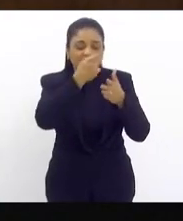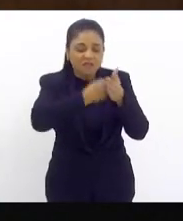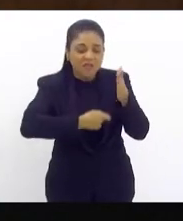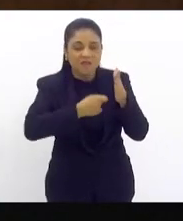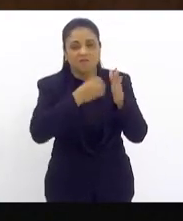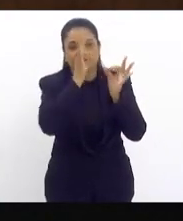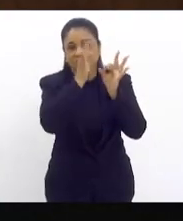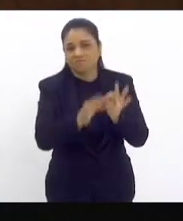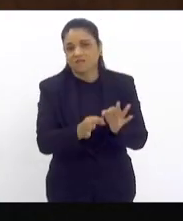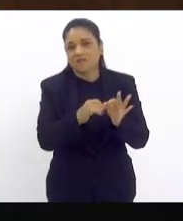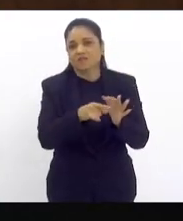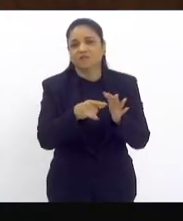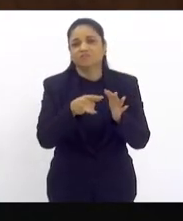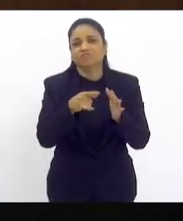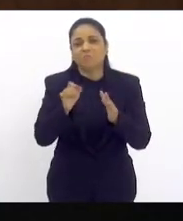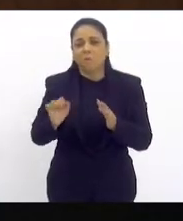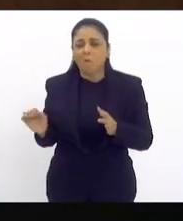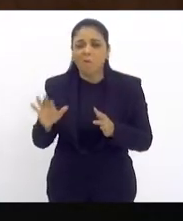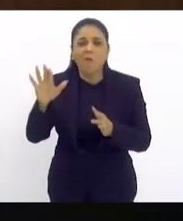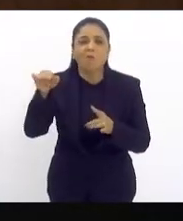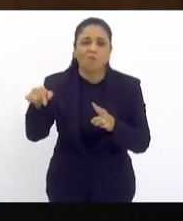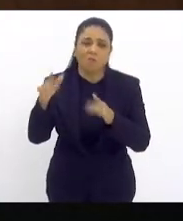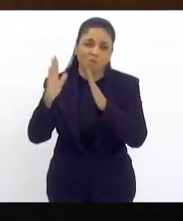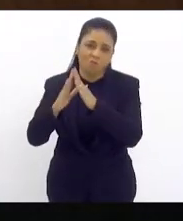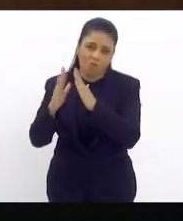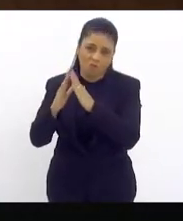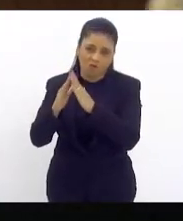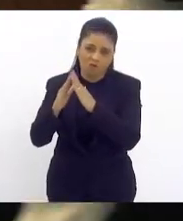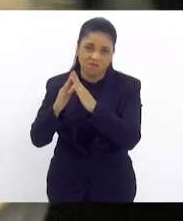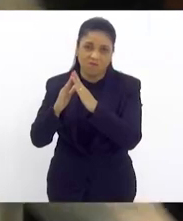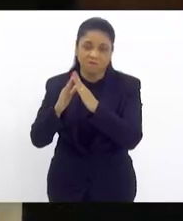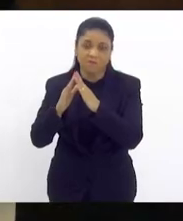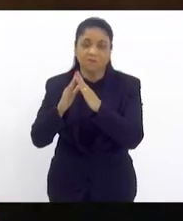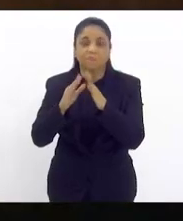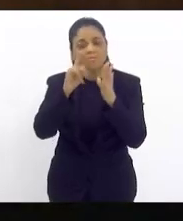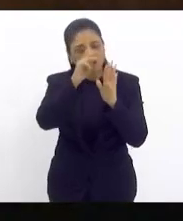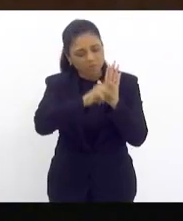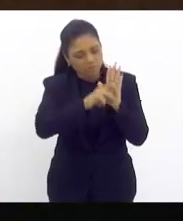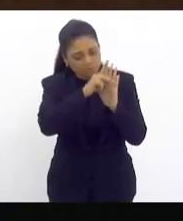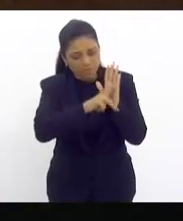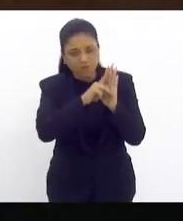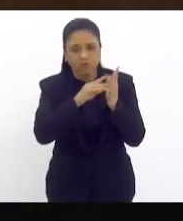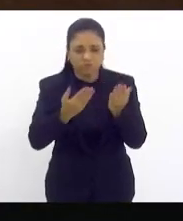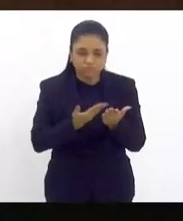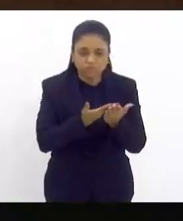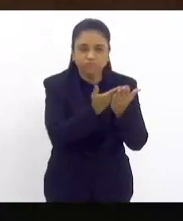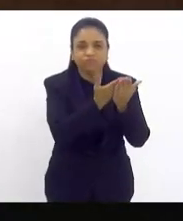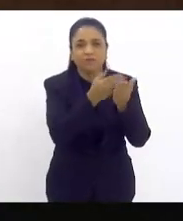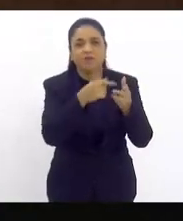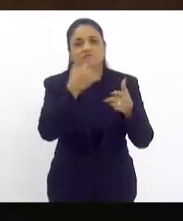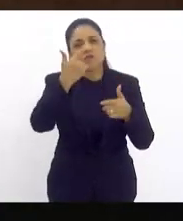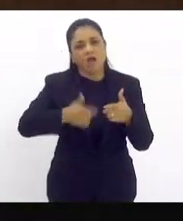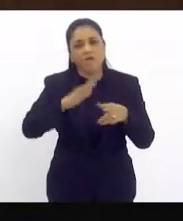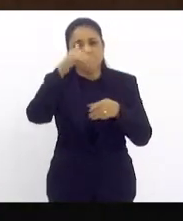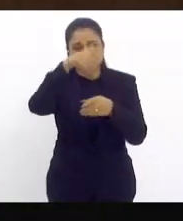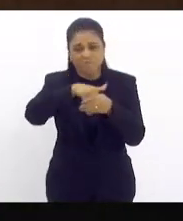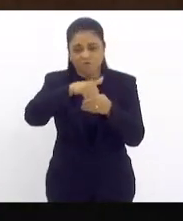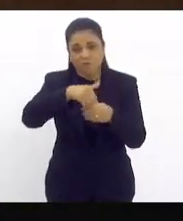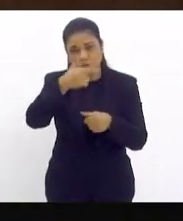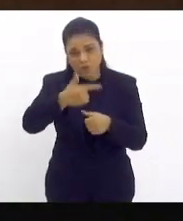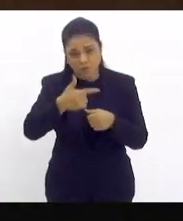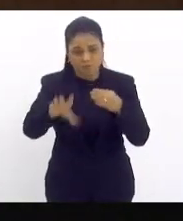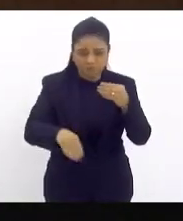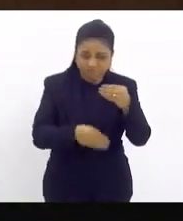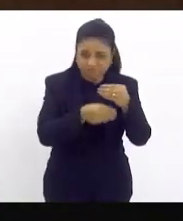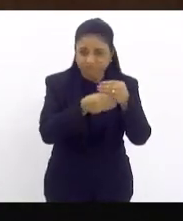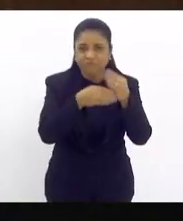vulneráveis das periferias. Então, eu queria que o senhor botasse para colocar esse projeto. Já votou em primeira, recebeu emendas, foi feito